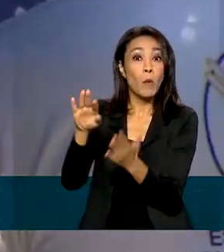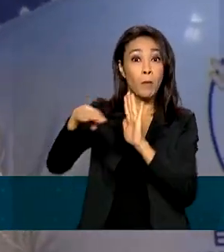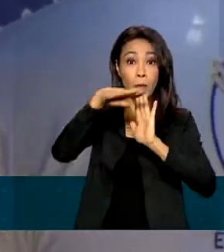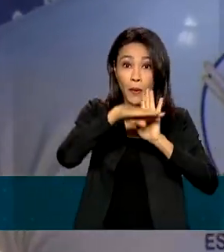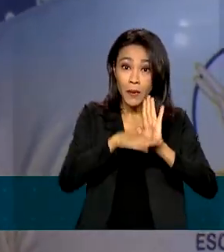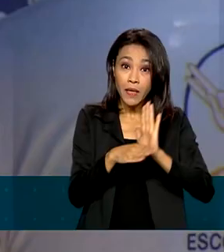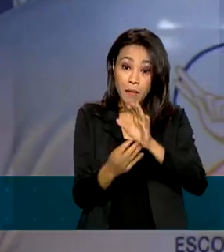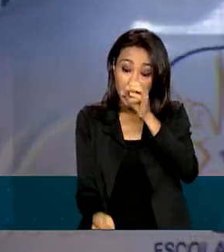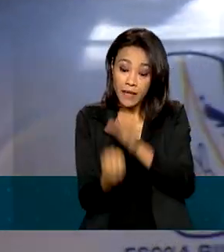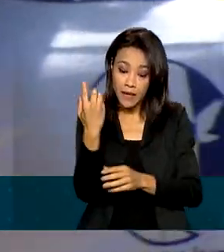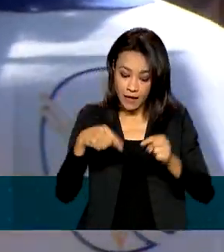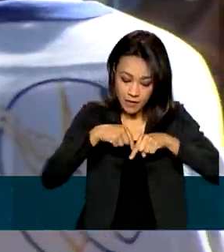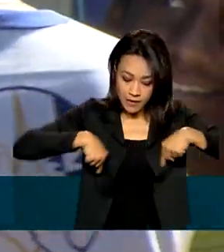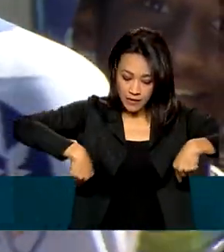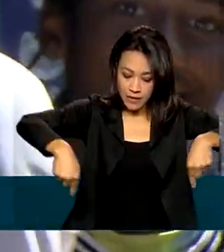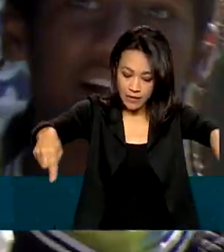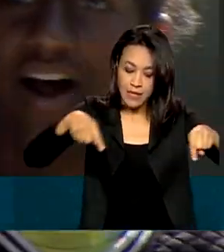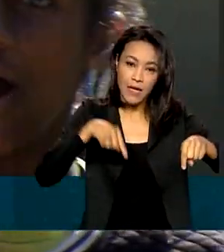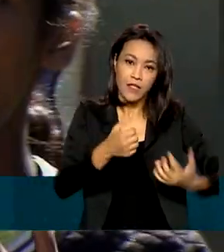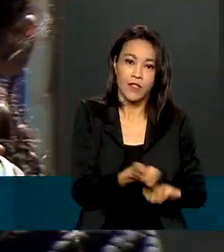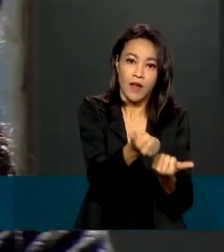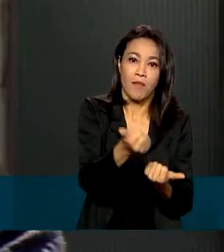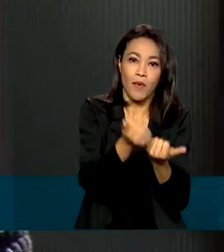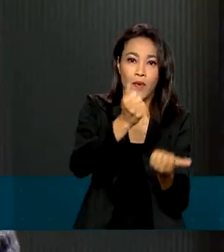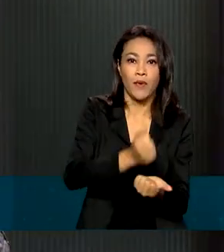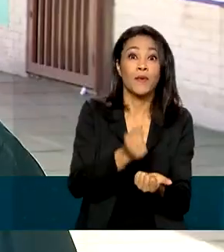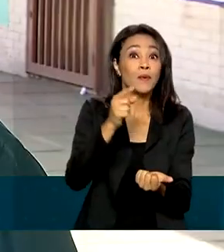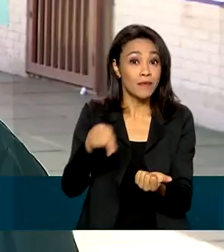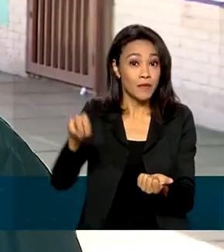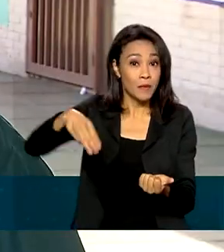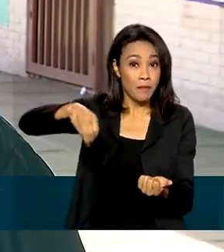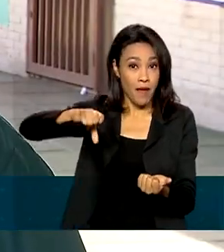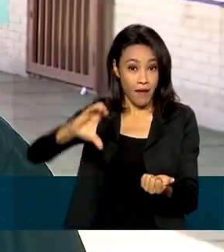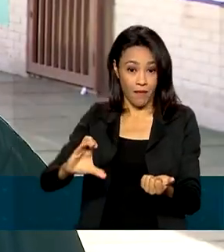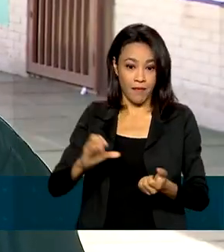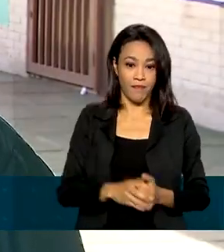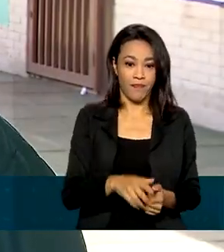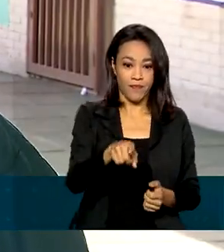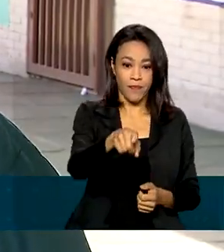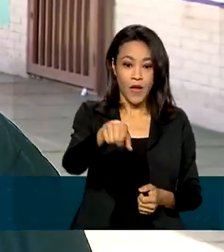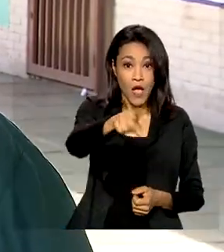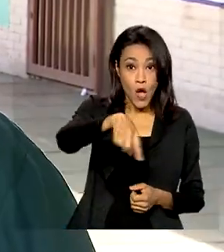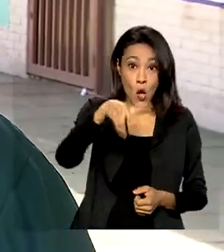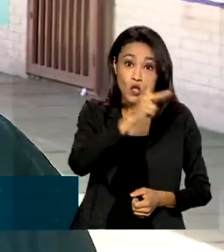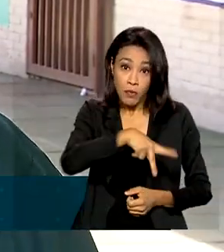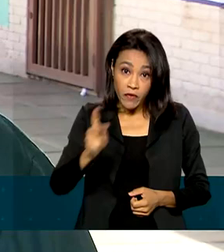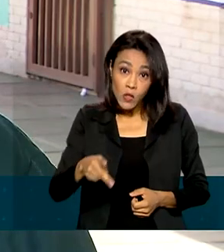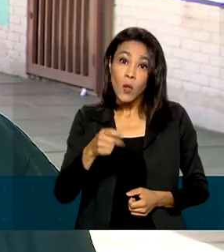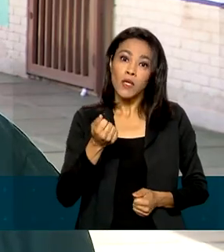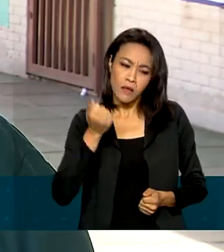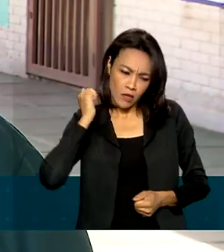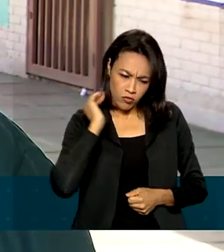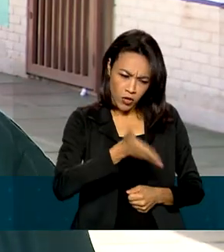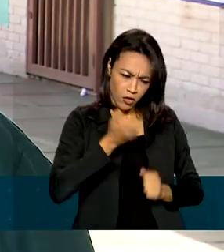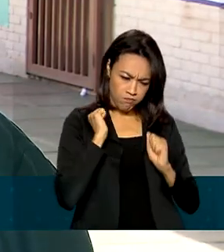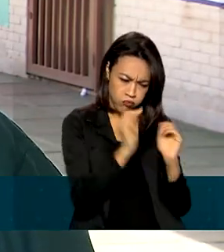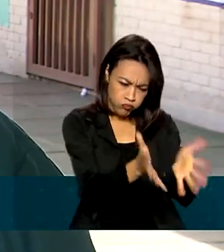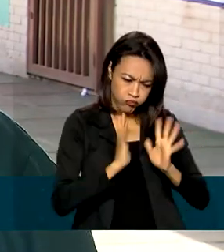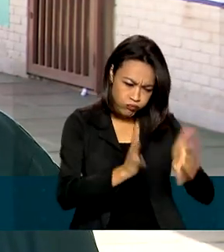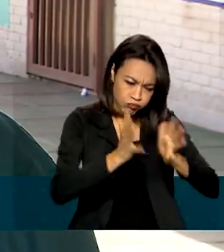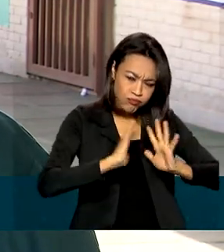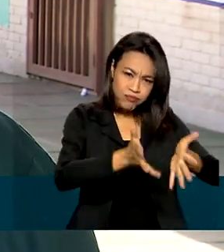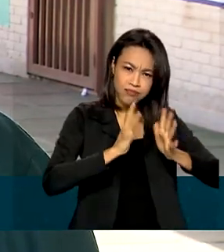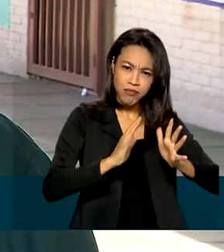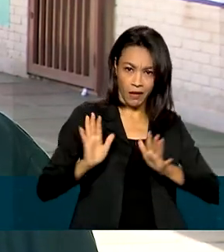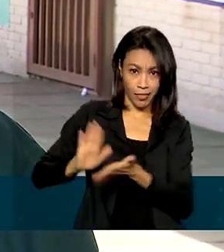Salas de Recursos Multifuncionais do MEC. Todos os meus professores trabalham direto na língua de sinais com eles, então não